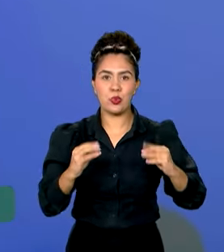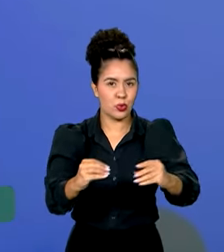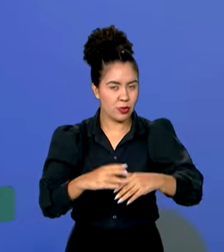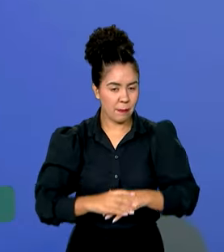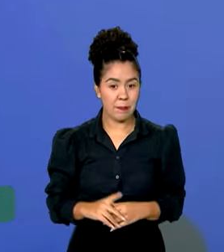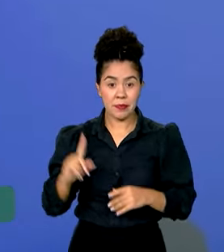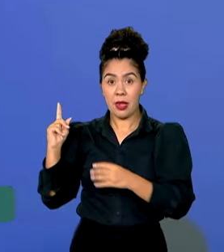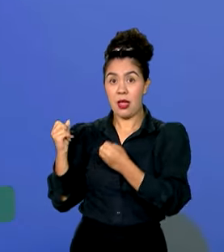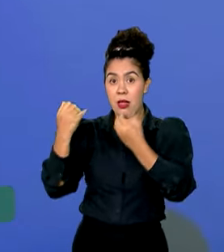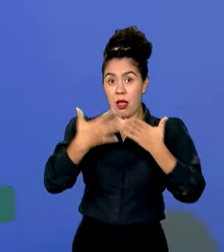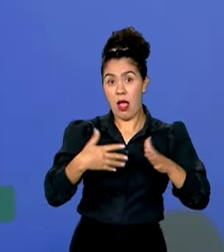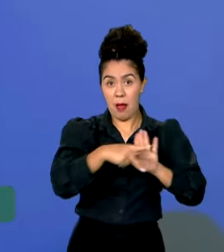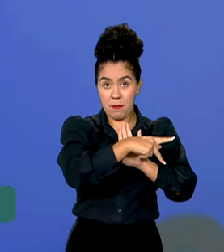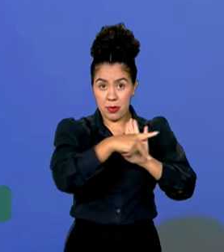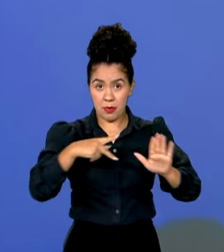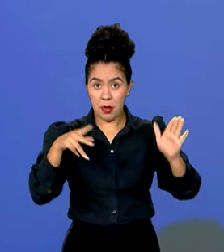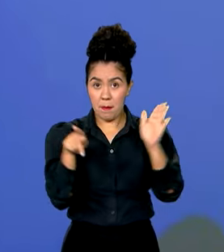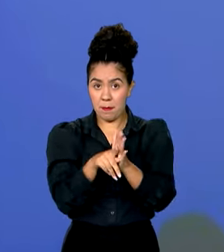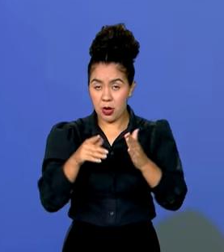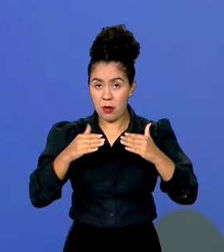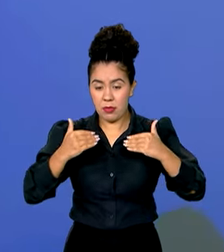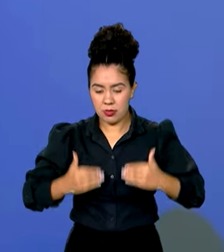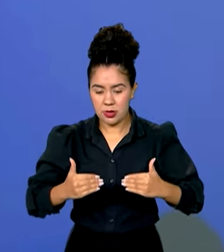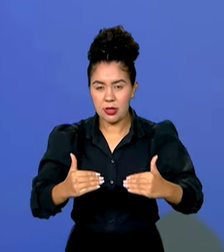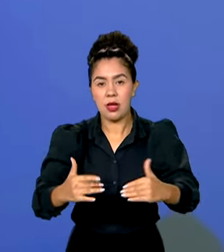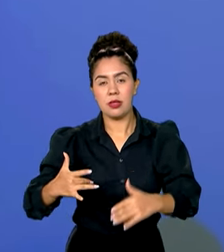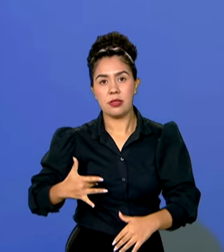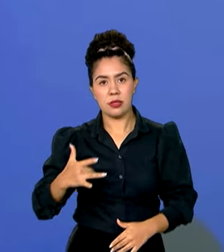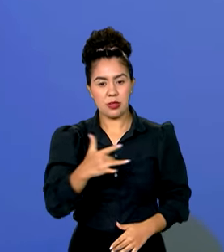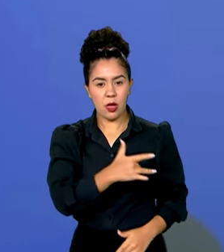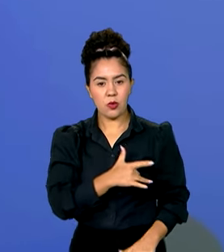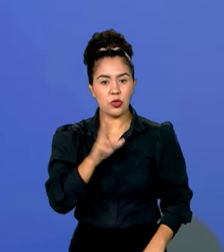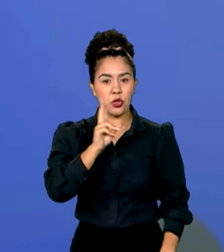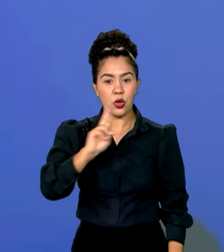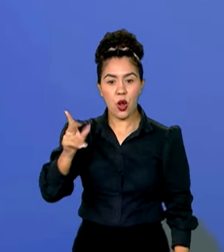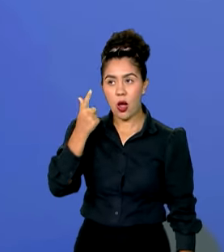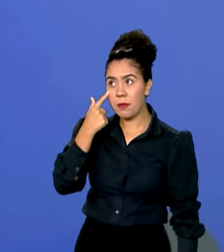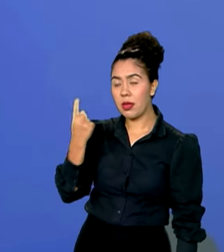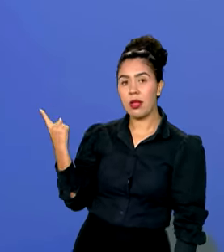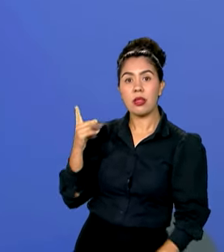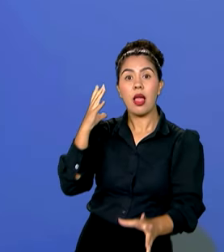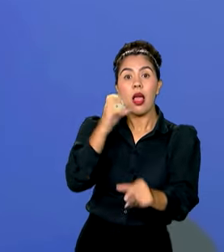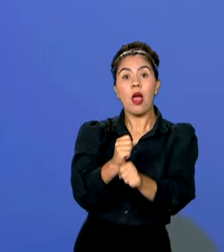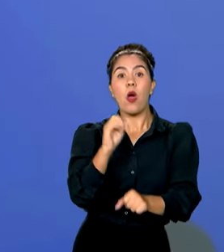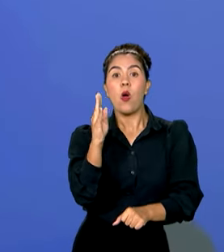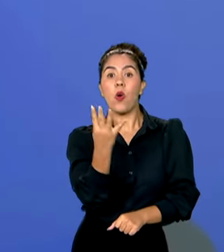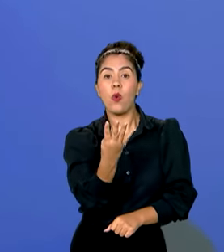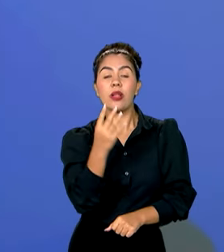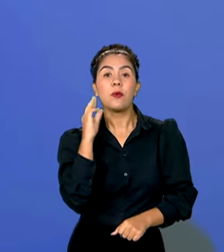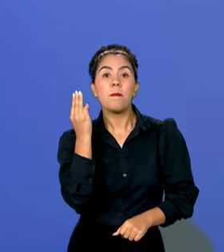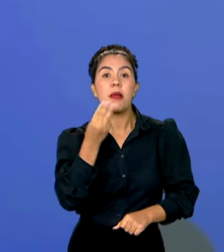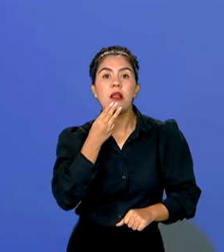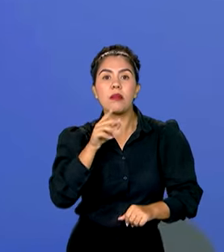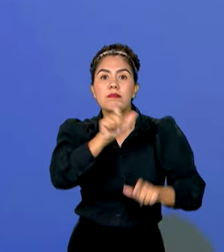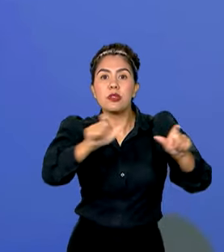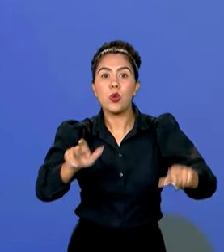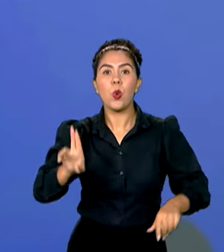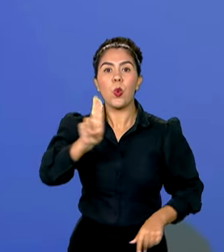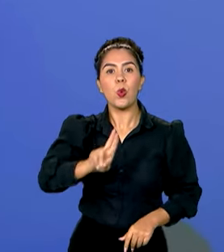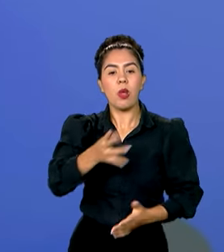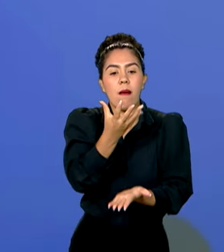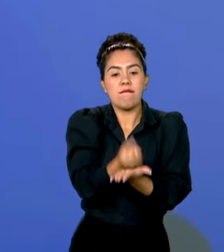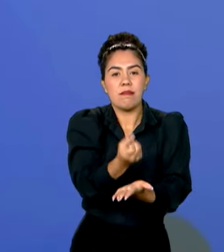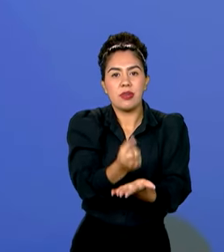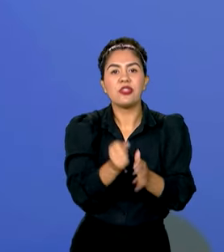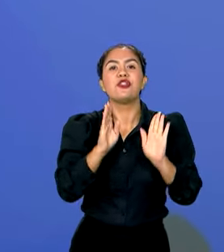O aplicativo do Ministério da Saúde, Meu SUS Digital, tem hoje 4 milhões e 500 mil usuários ativos. Com